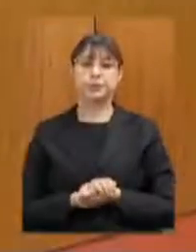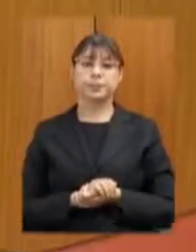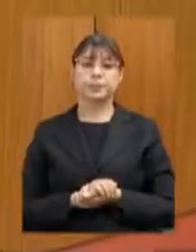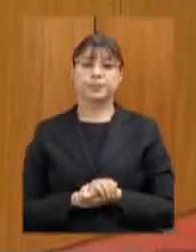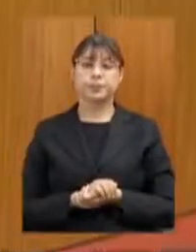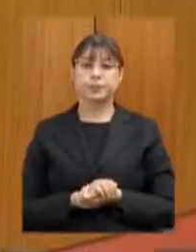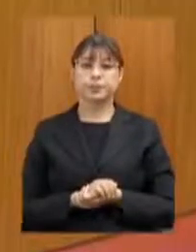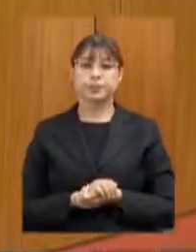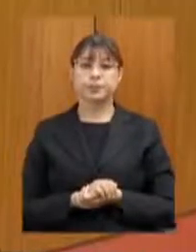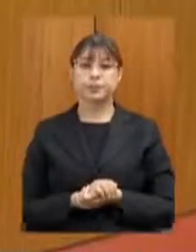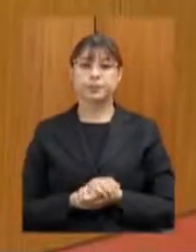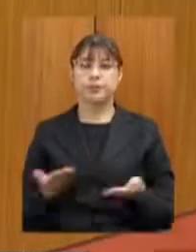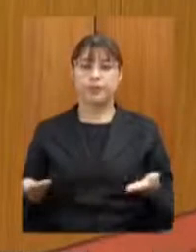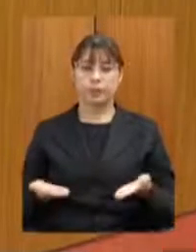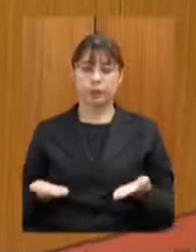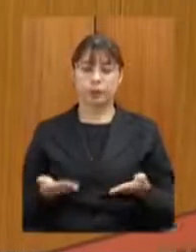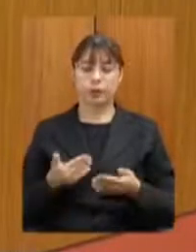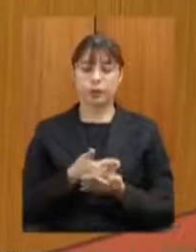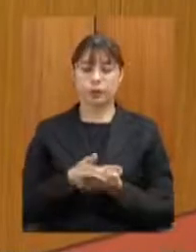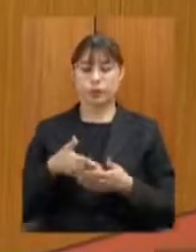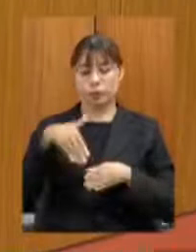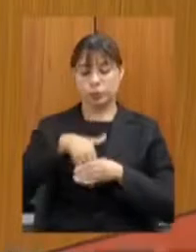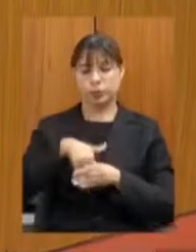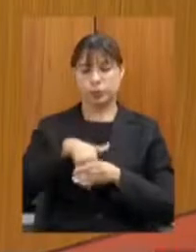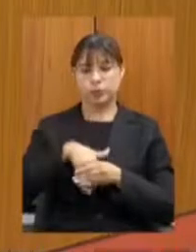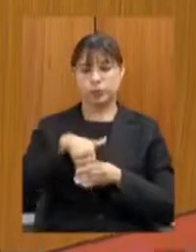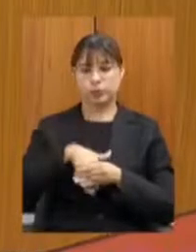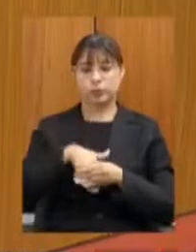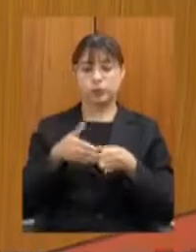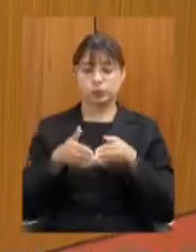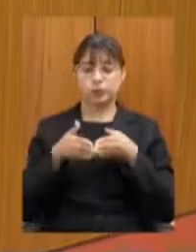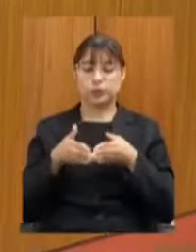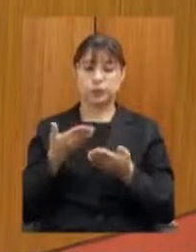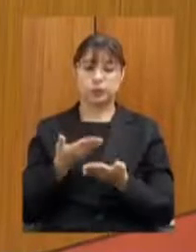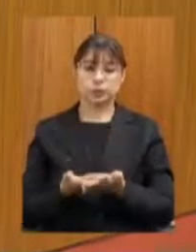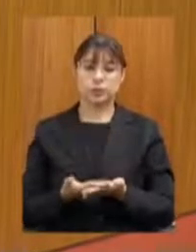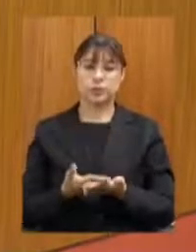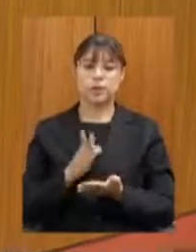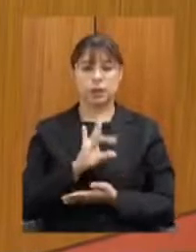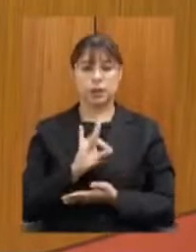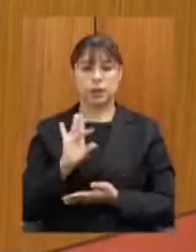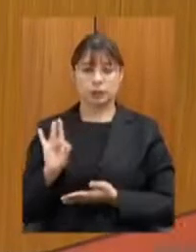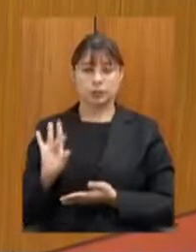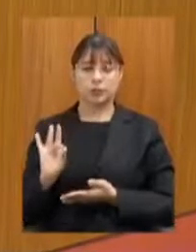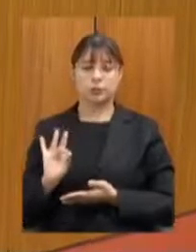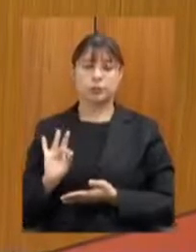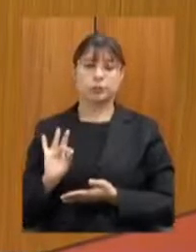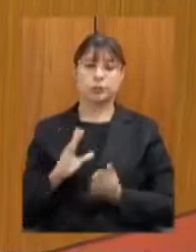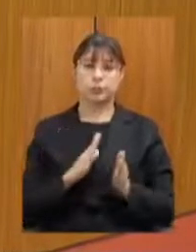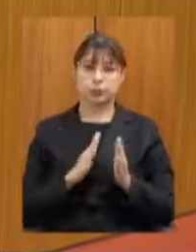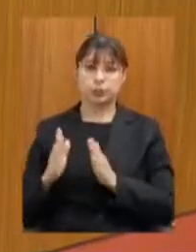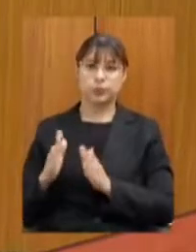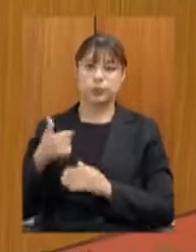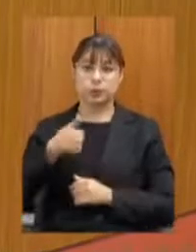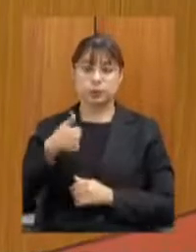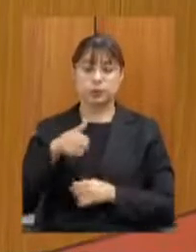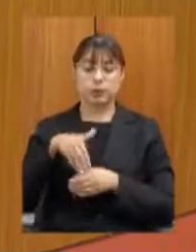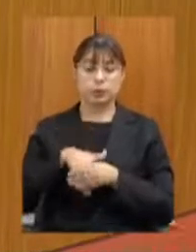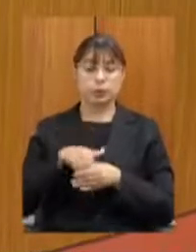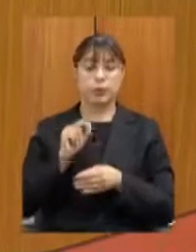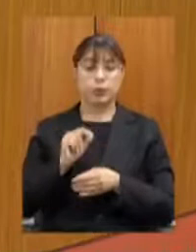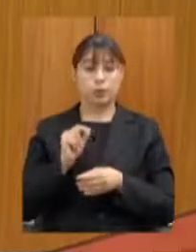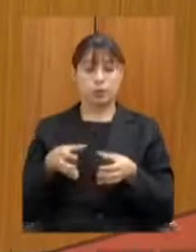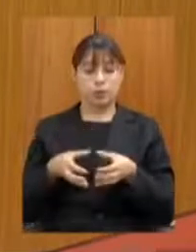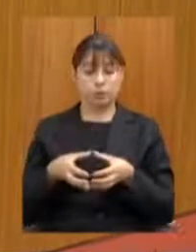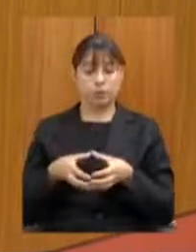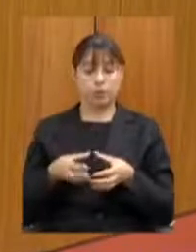colocar em votação os requerimentos cada um por sua vez primeiro votarão os